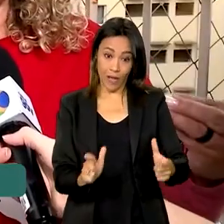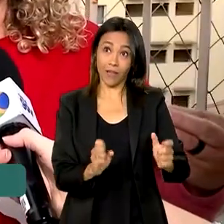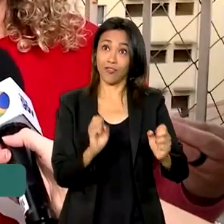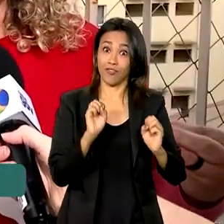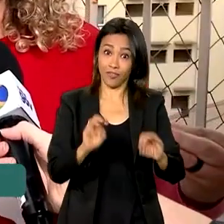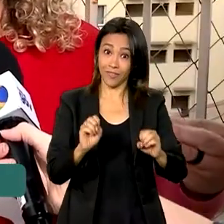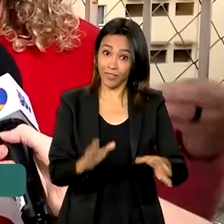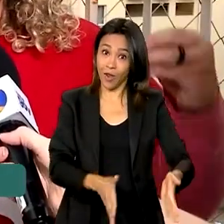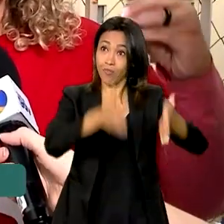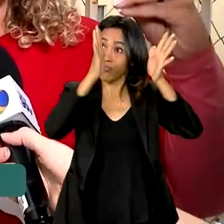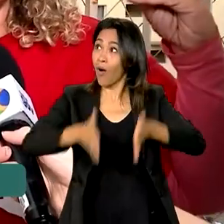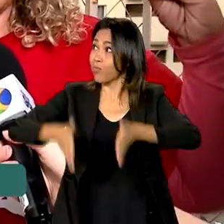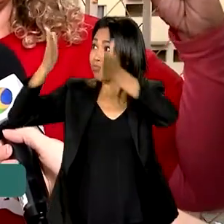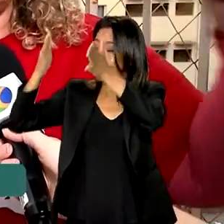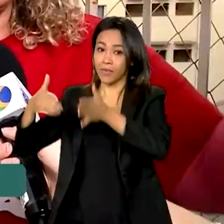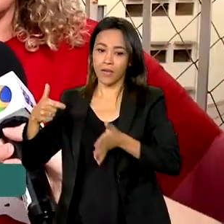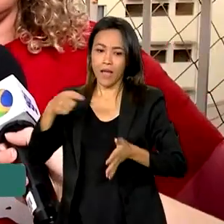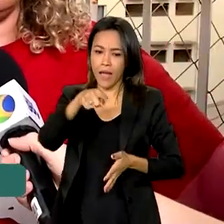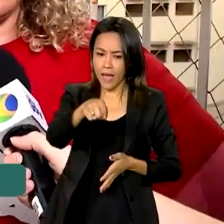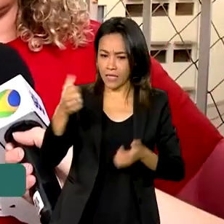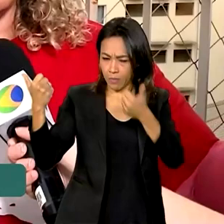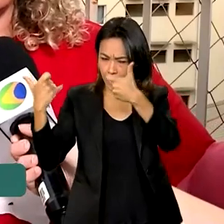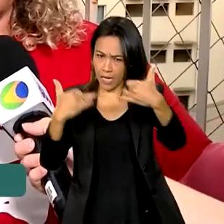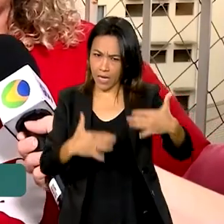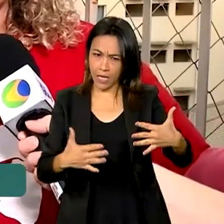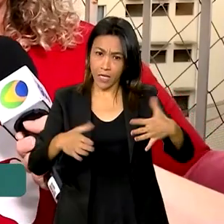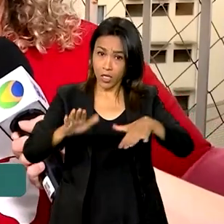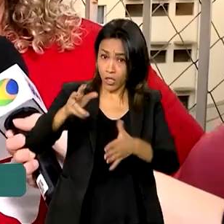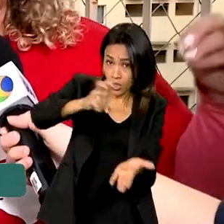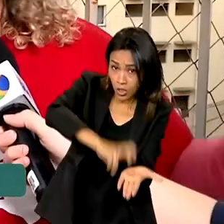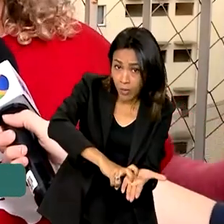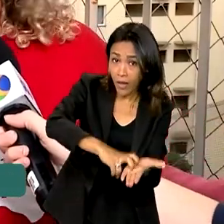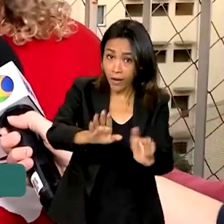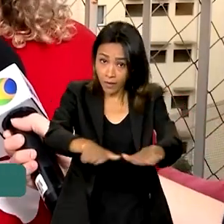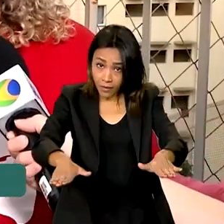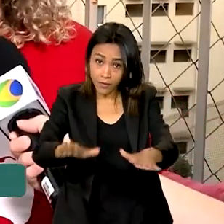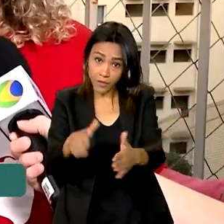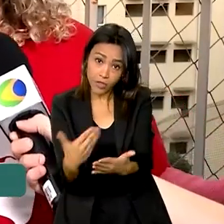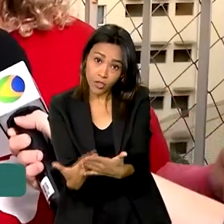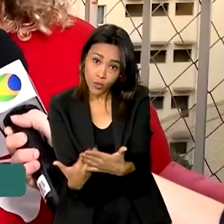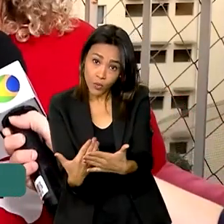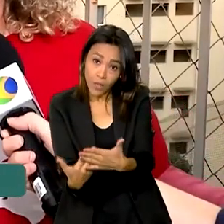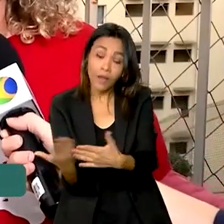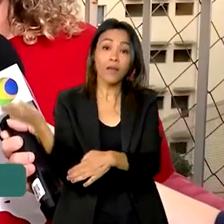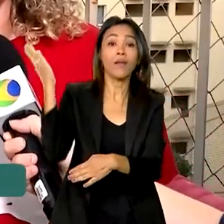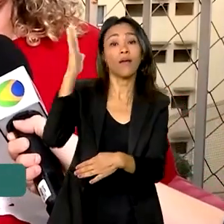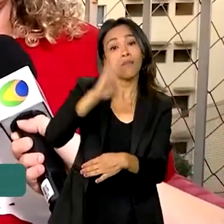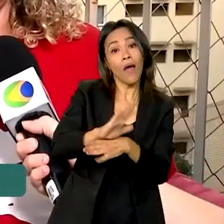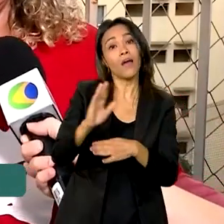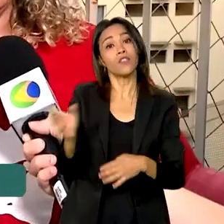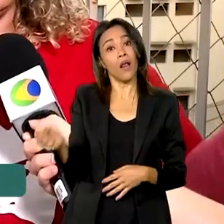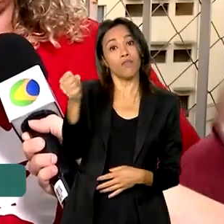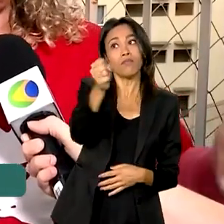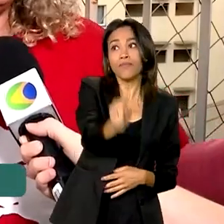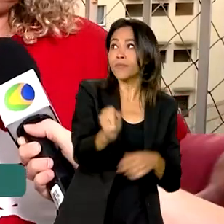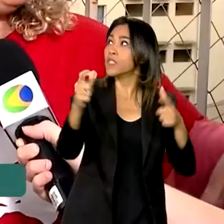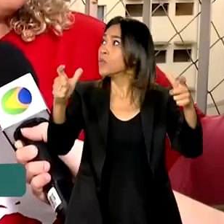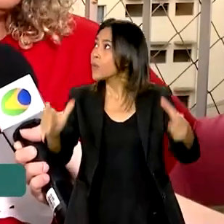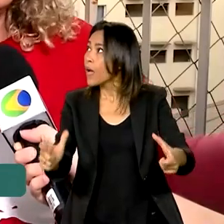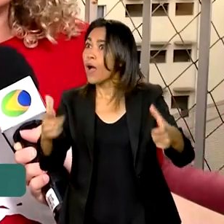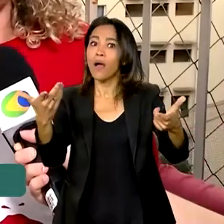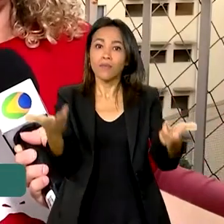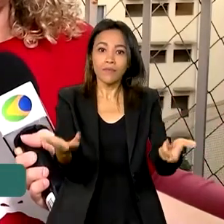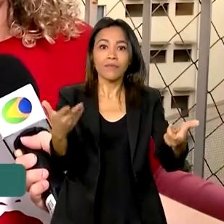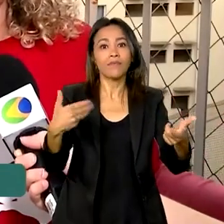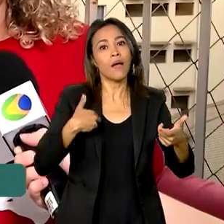a oportunidade que tem. A criança está de manhã um período na escola e o outro período ela vai poder estar aqui. E mesmo que ela não estude aqui, ela vai poder